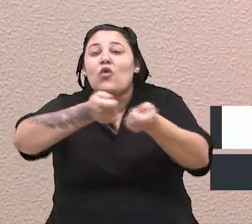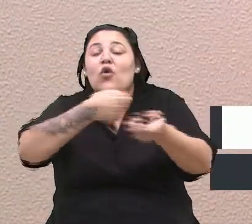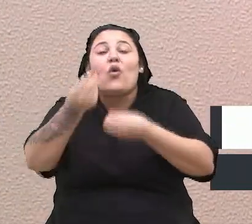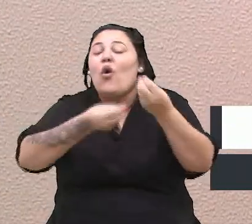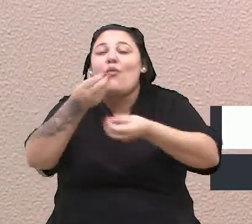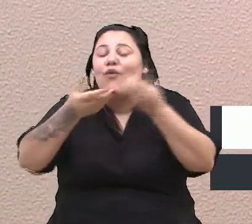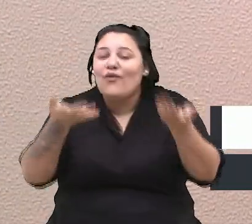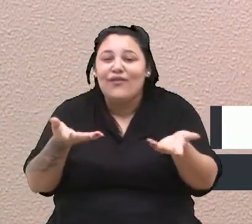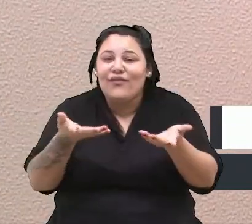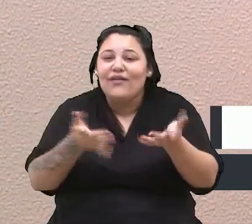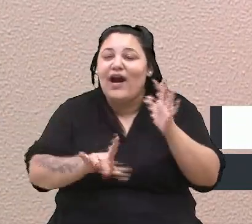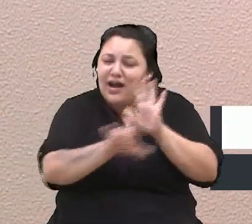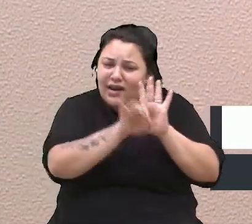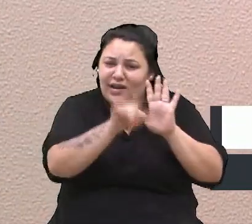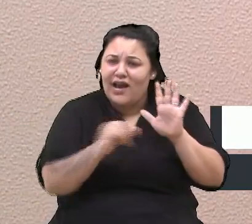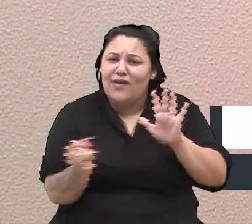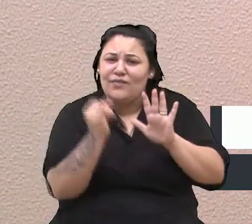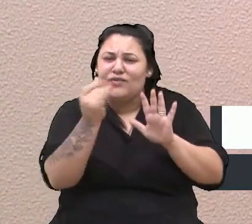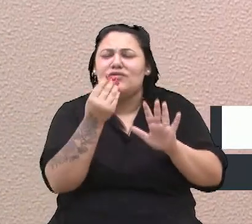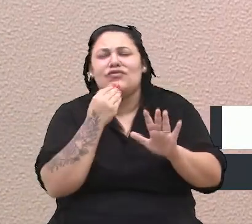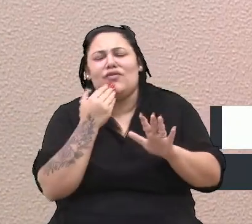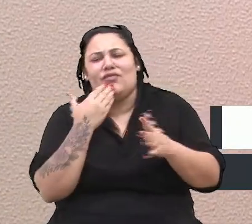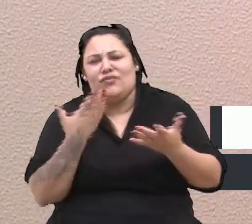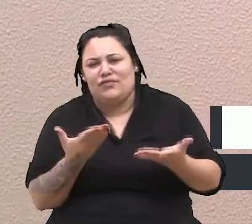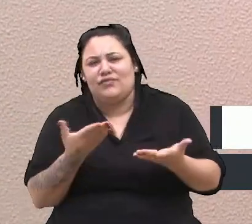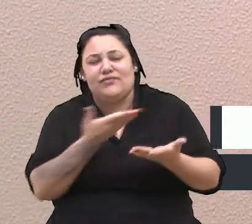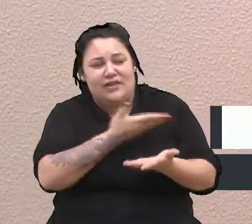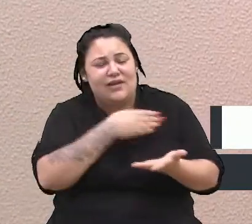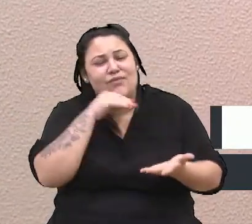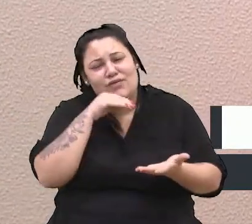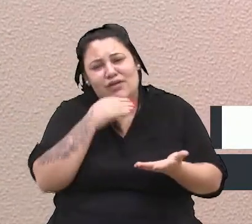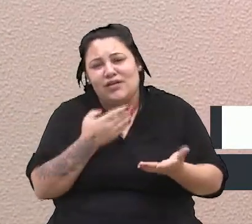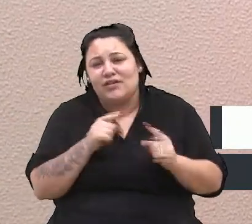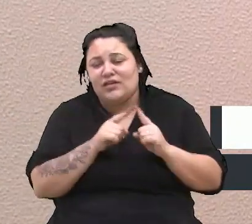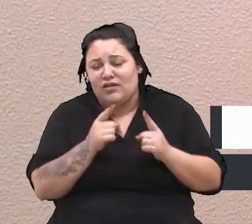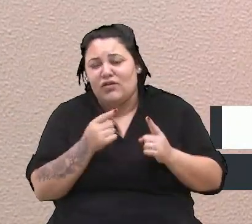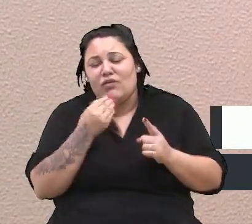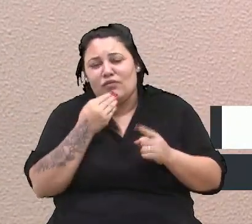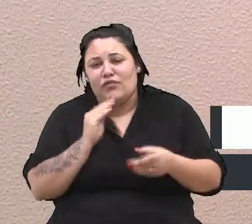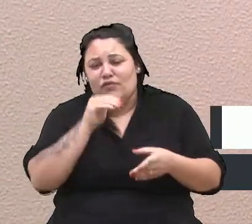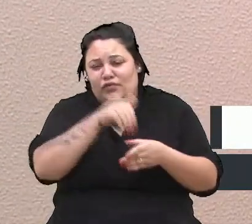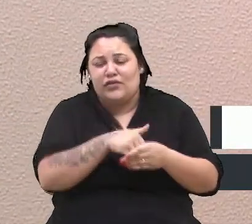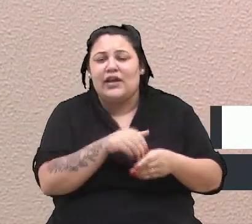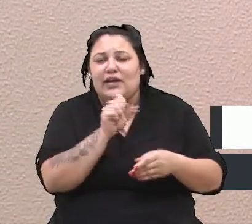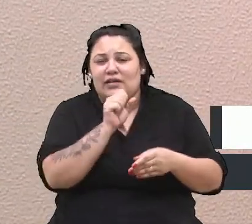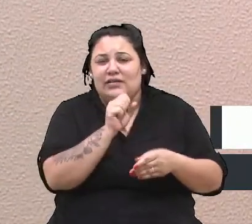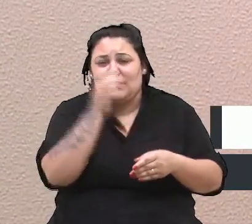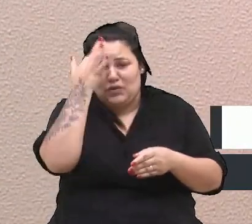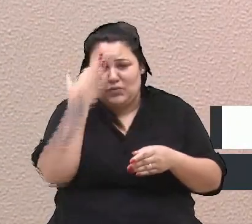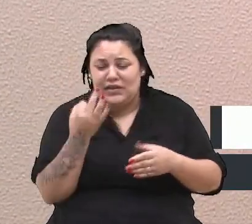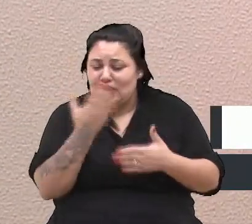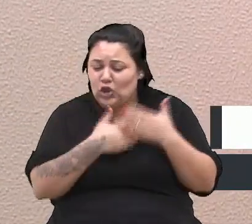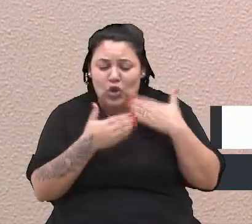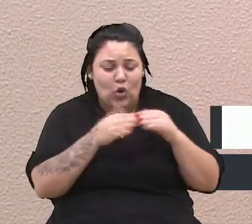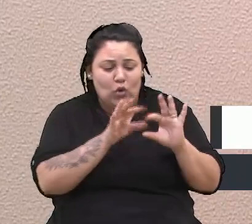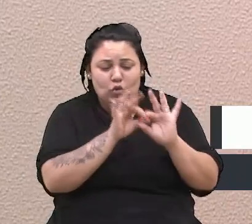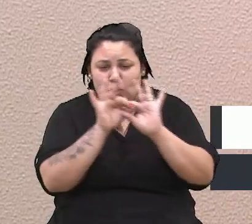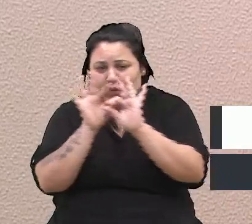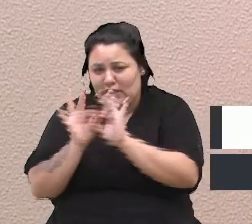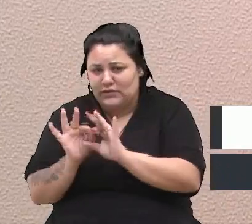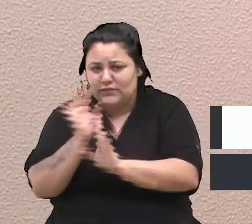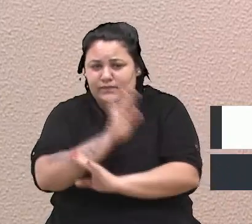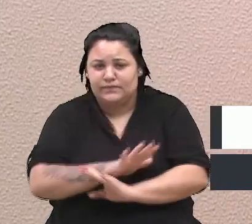lei, ela é importante, vereador Bortola, obviamente, que nós não vamos deixar de votar ela aqui por entender todo o contexto,